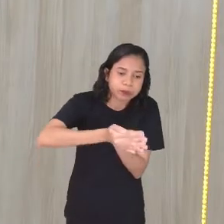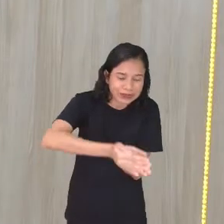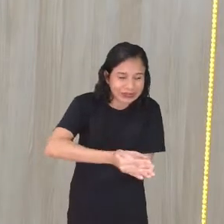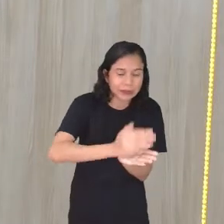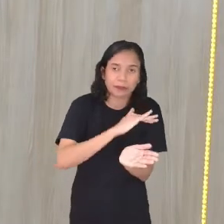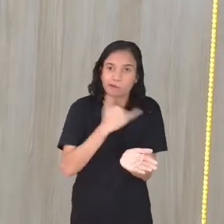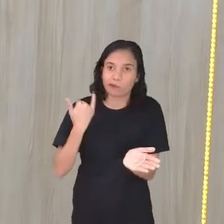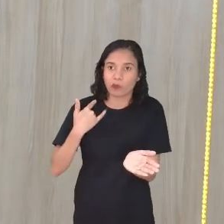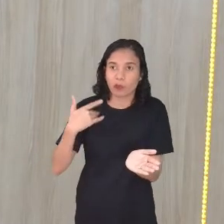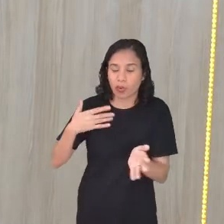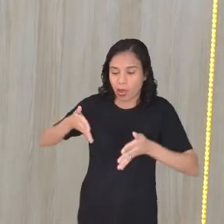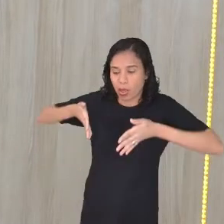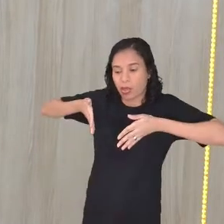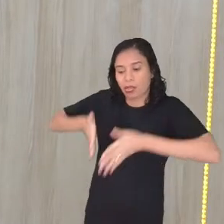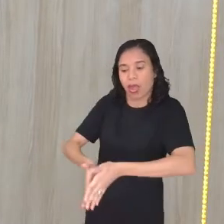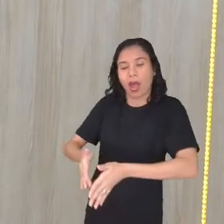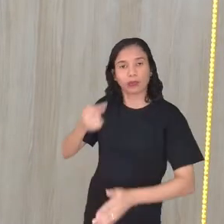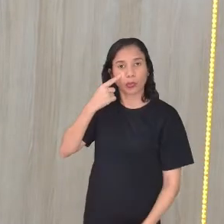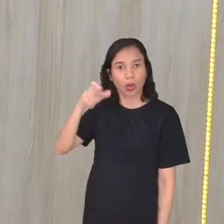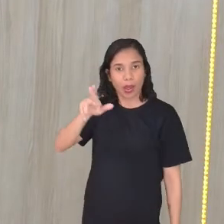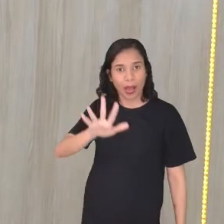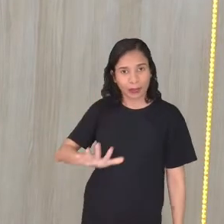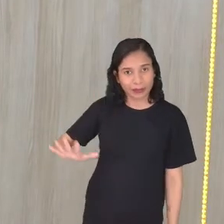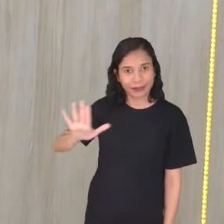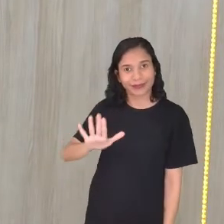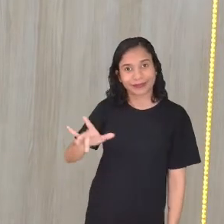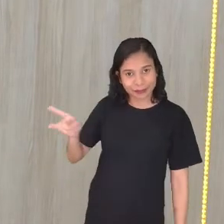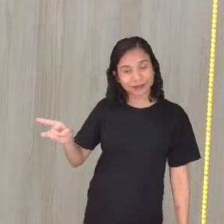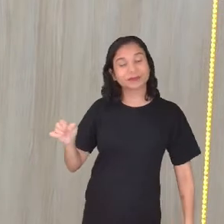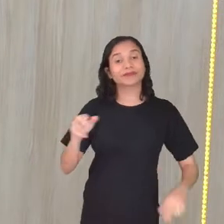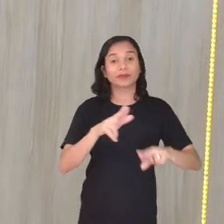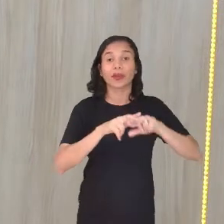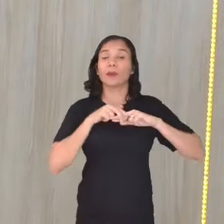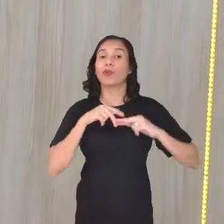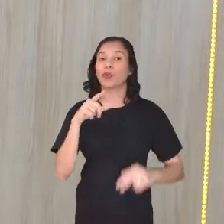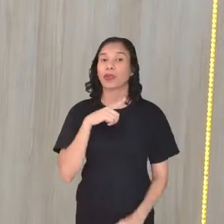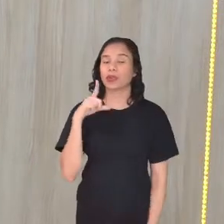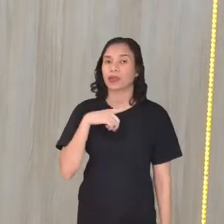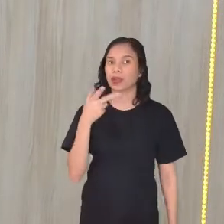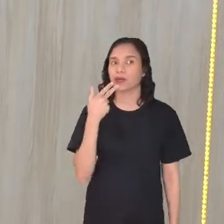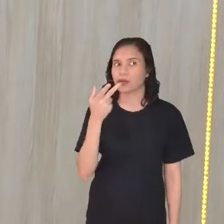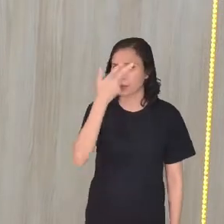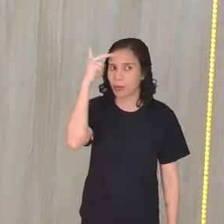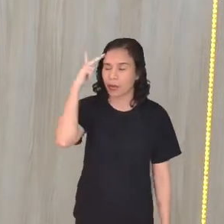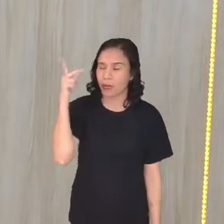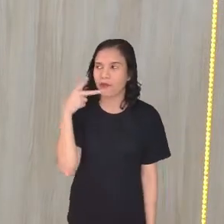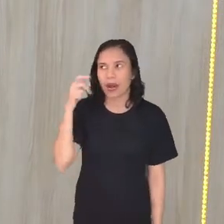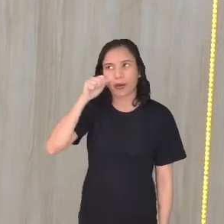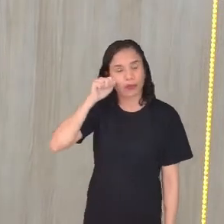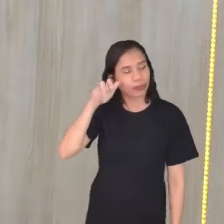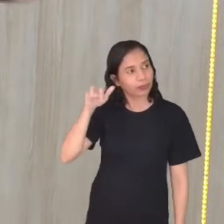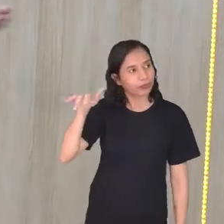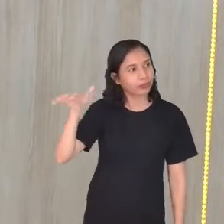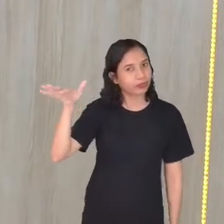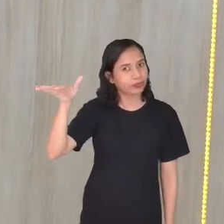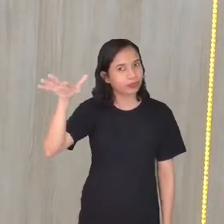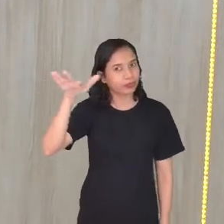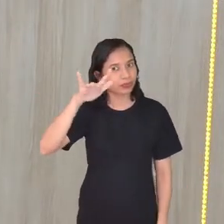Eles eram enterrados nessa região. Gente! E aí, por isso que existe ainda toda uma coisa assim,